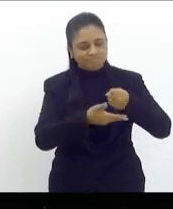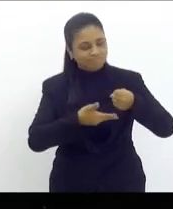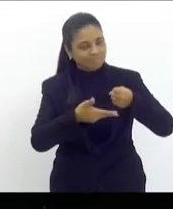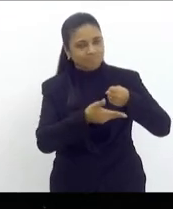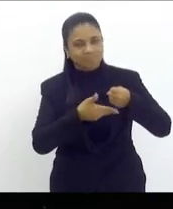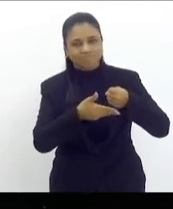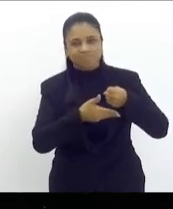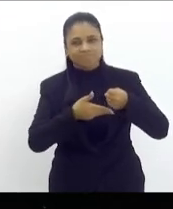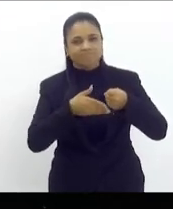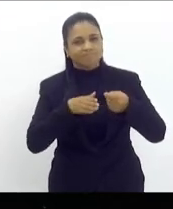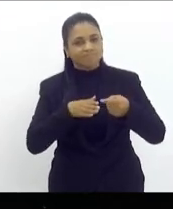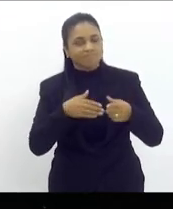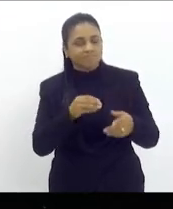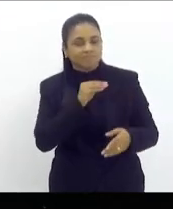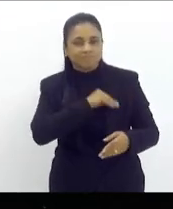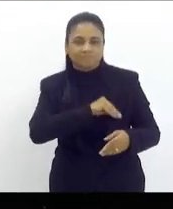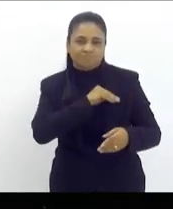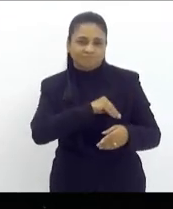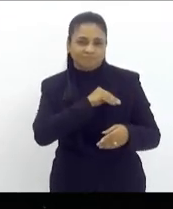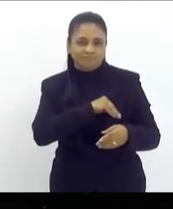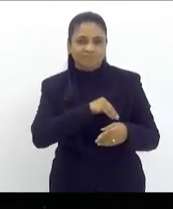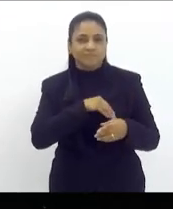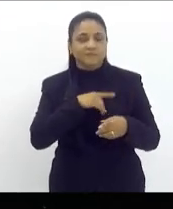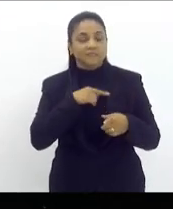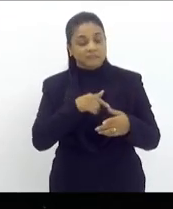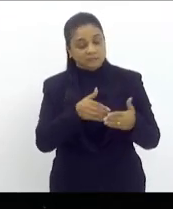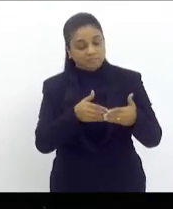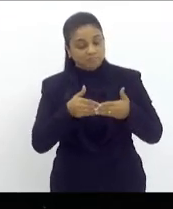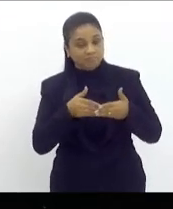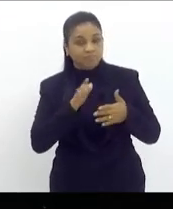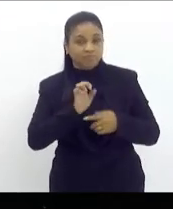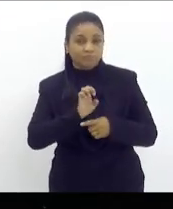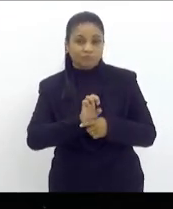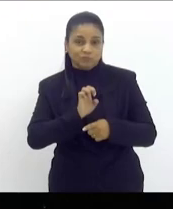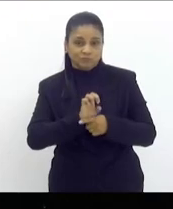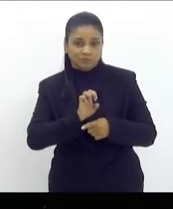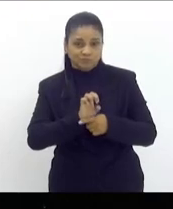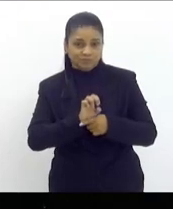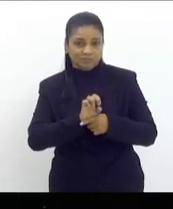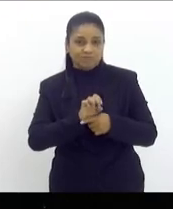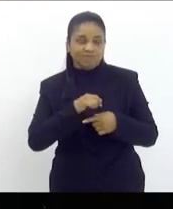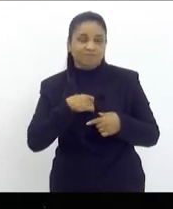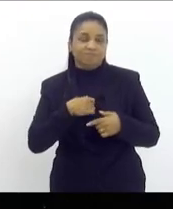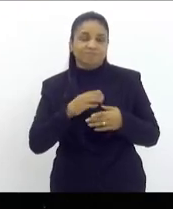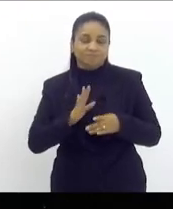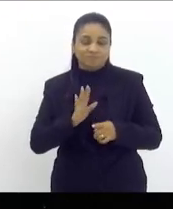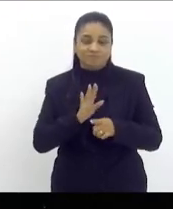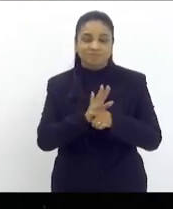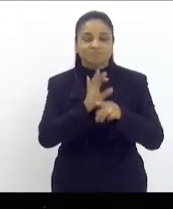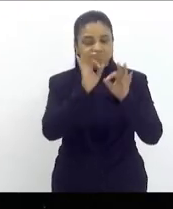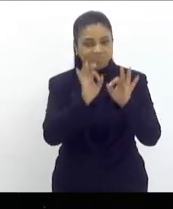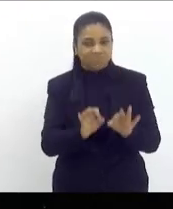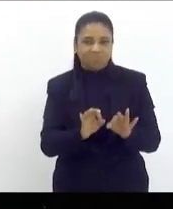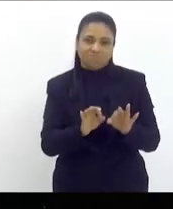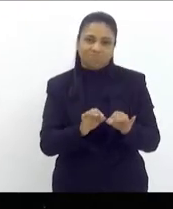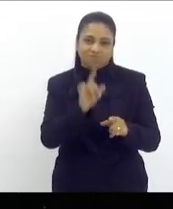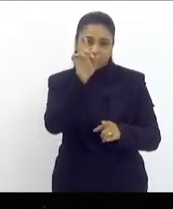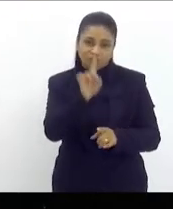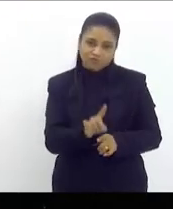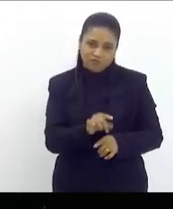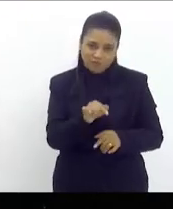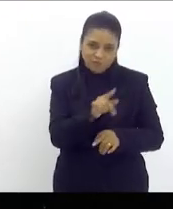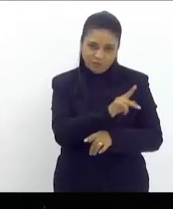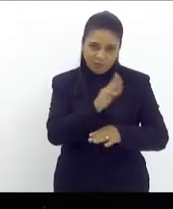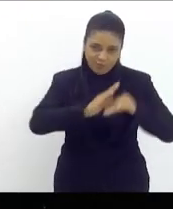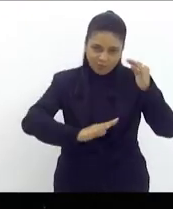contribuições incentando o estado de realizar as contribuições patronais devidas e por fim